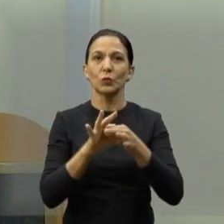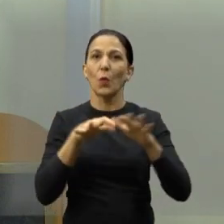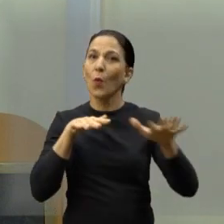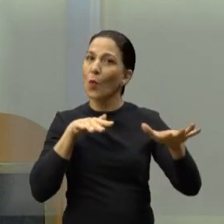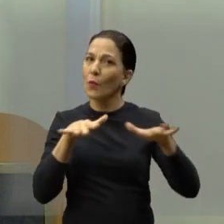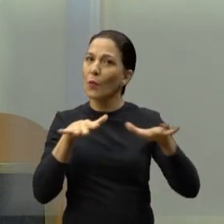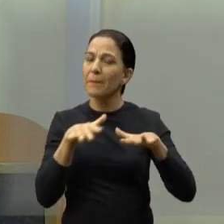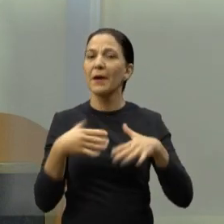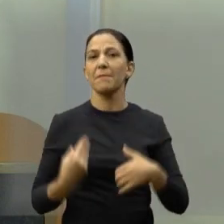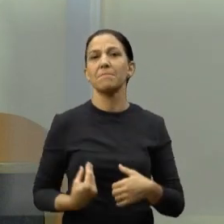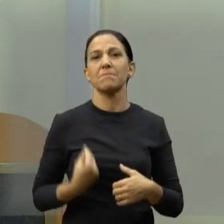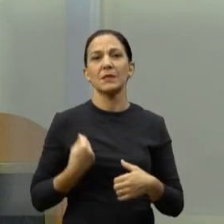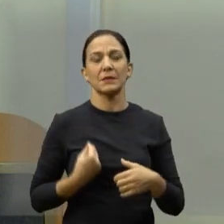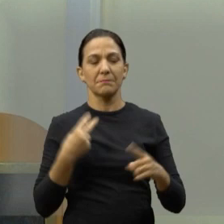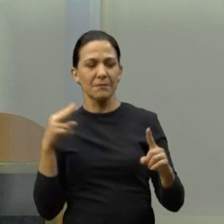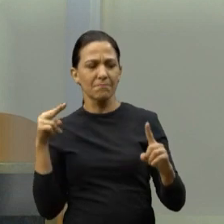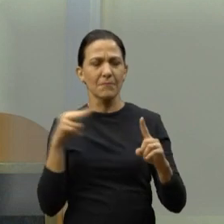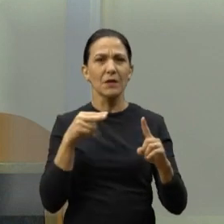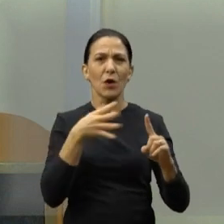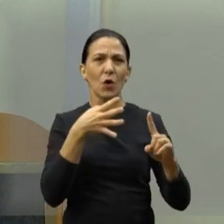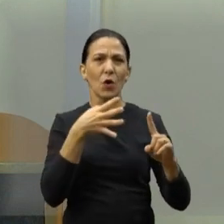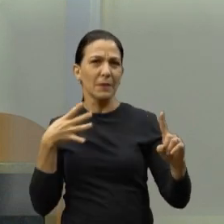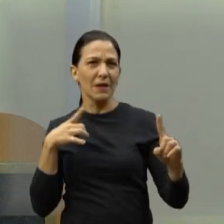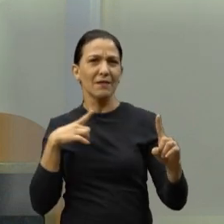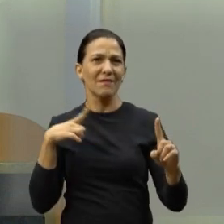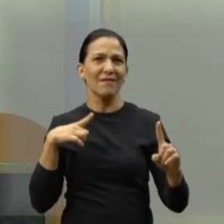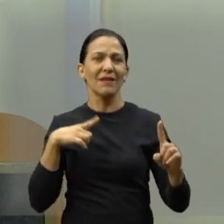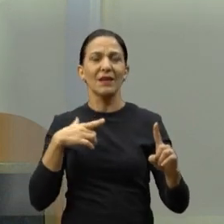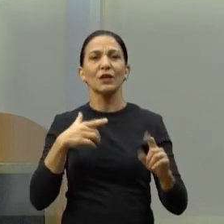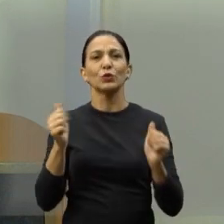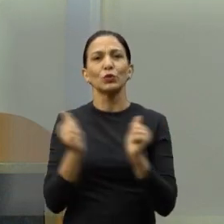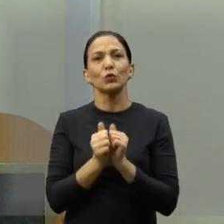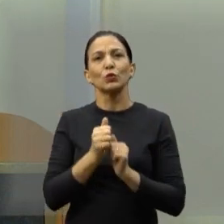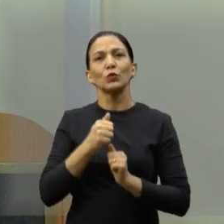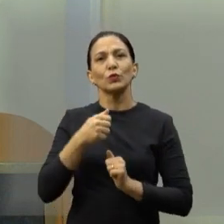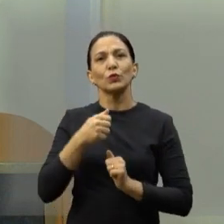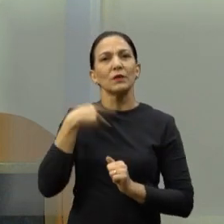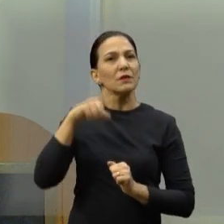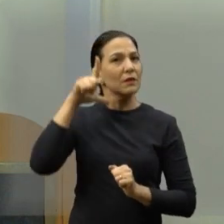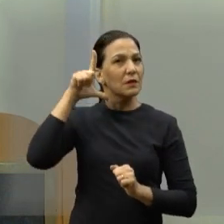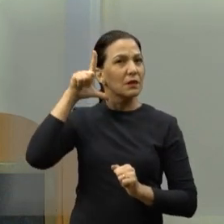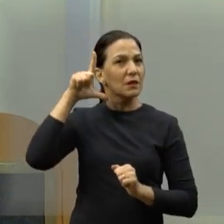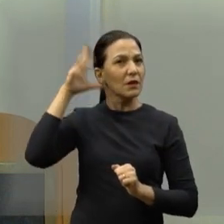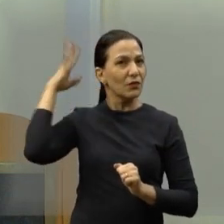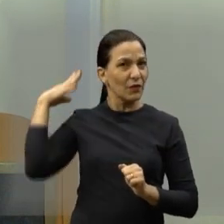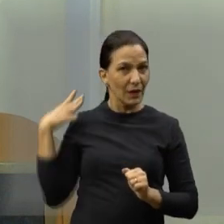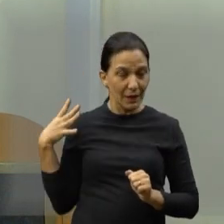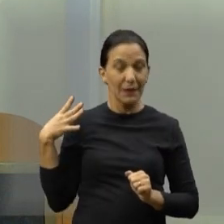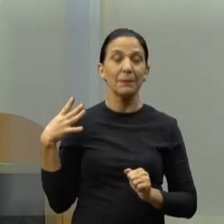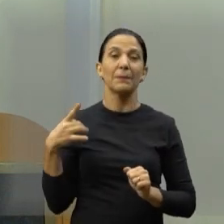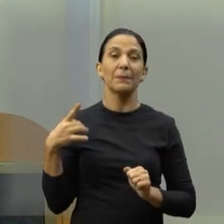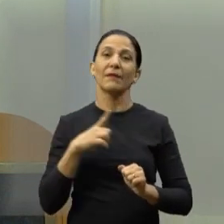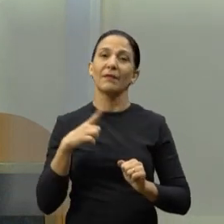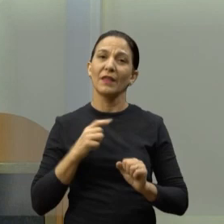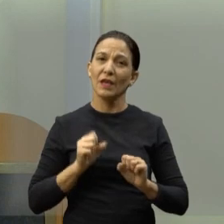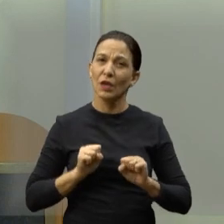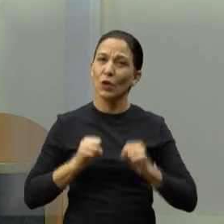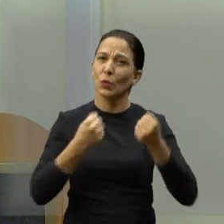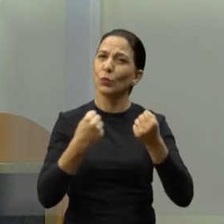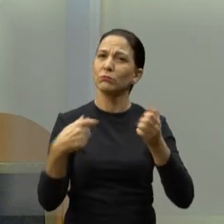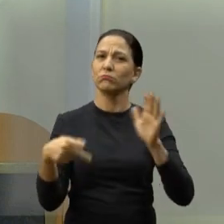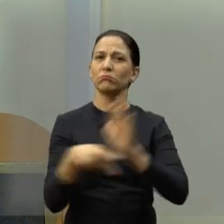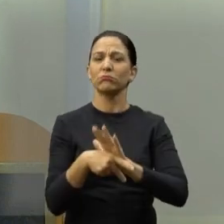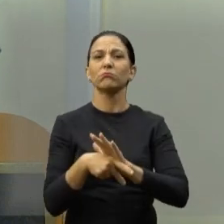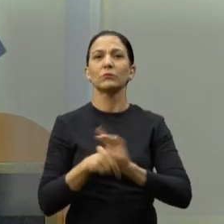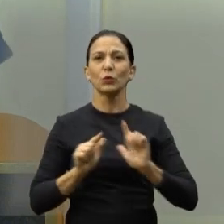no nome da nossa vereadora Filipe Abrunelli, que tem uma luta, né, muito grande nesse sentido também, e conte com a gente como aliado, Filipe,